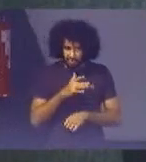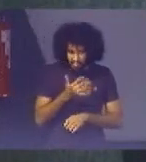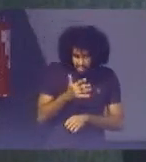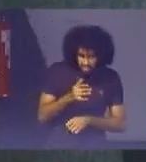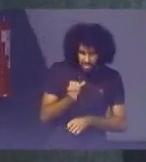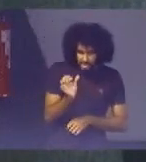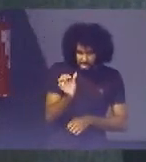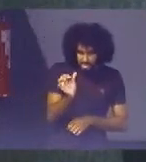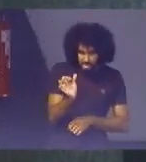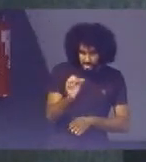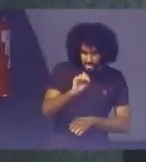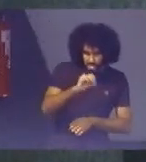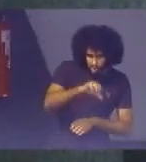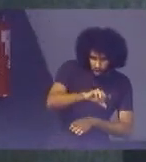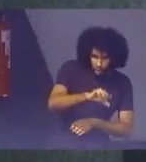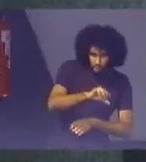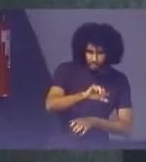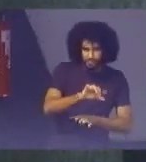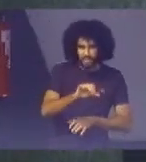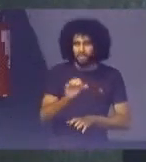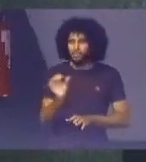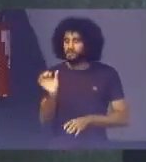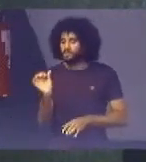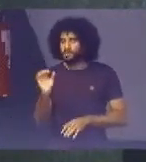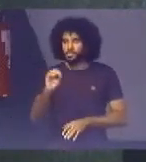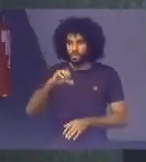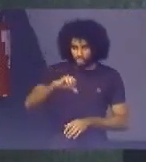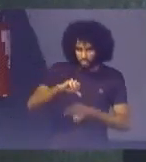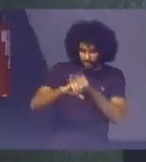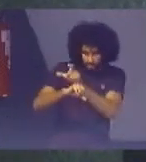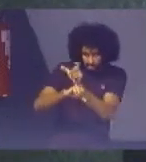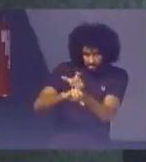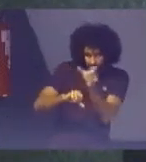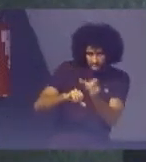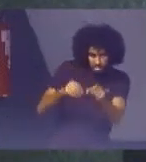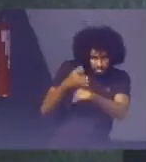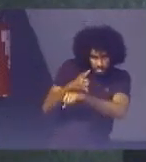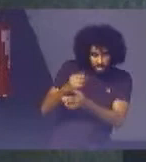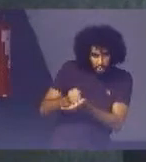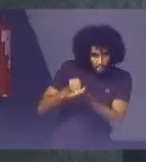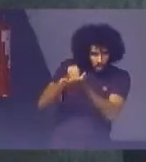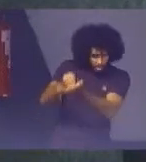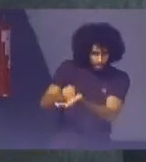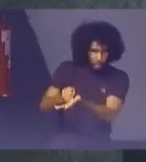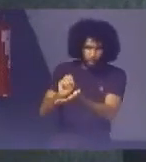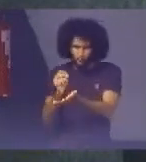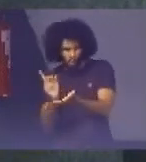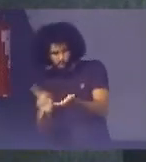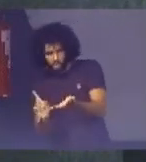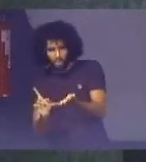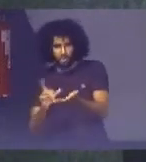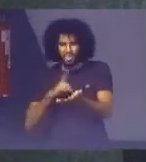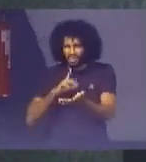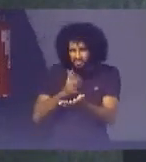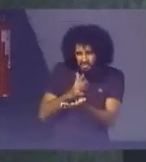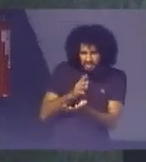De 609 pessoas Que se manifestaram Com apoio Ou não apoio Cerca de